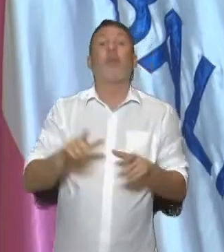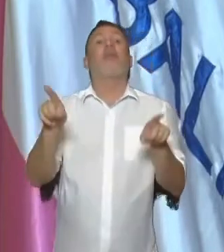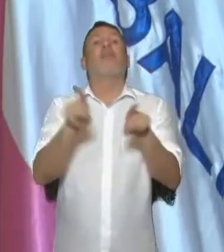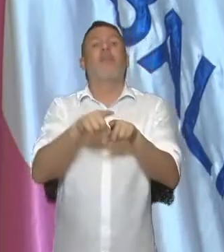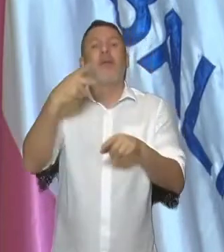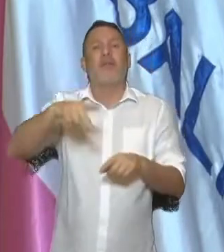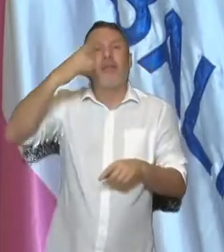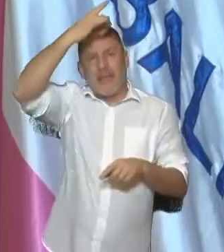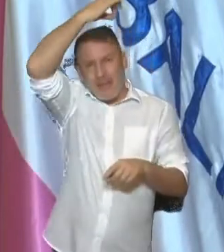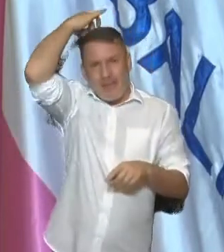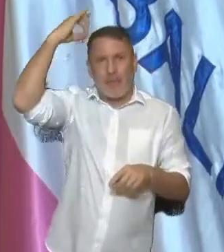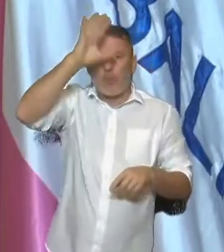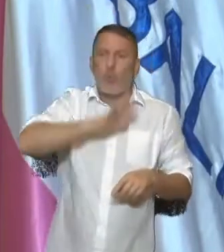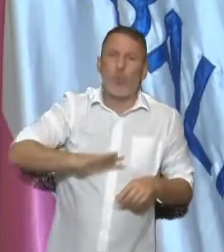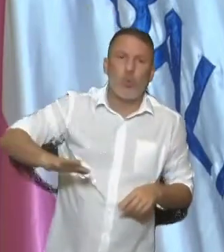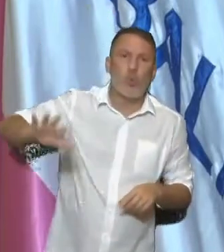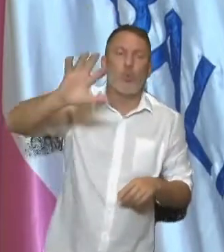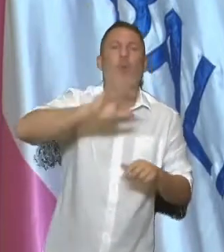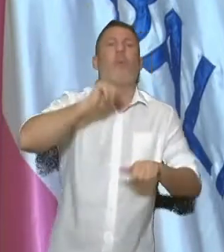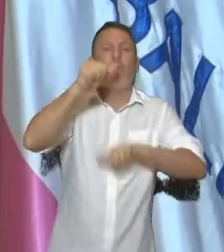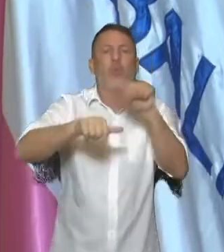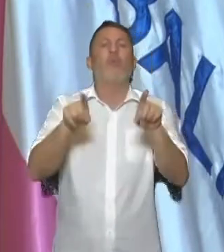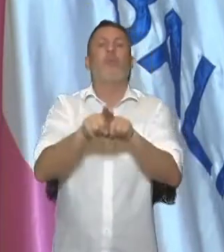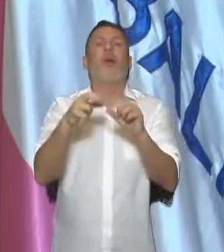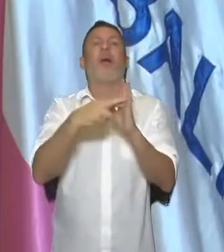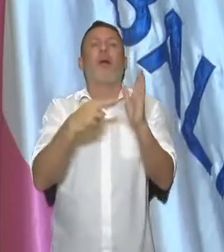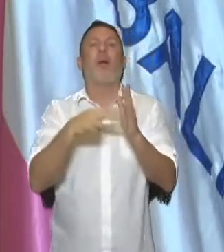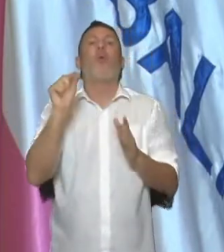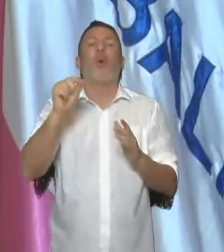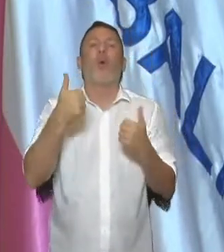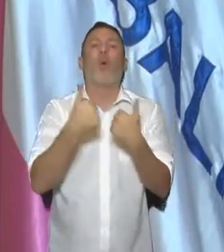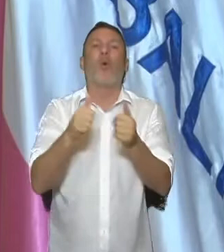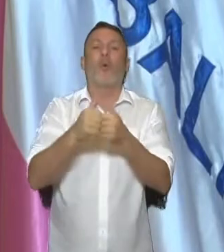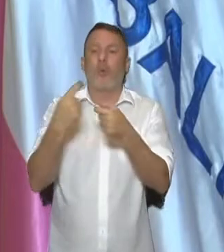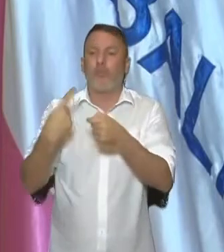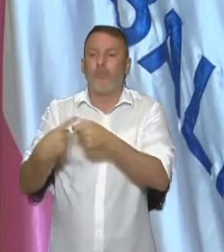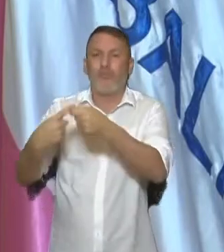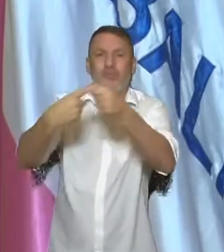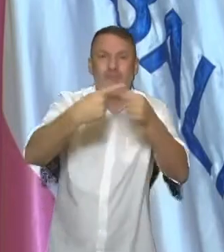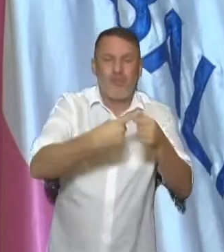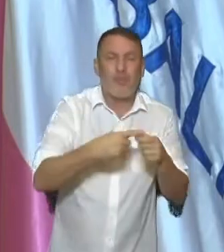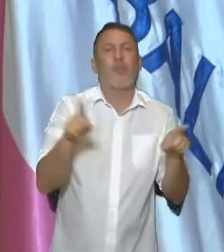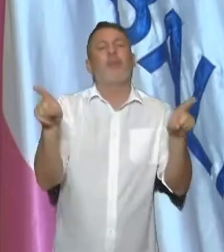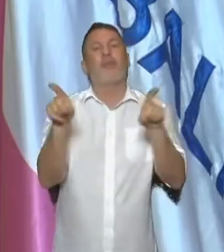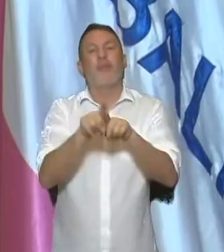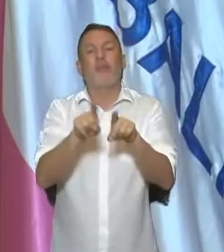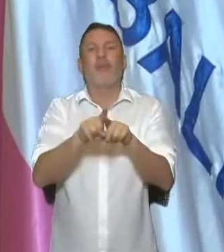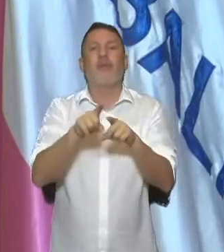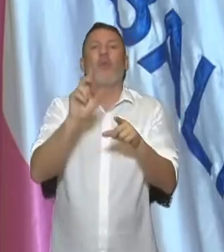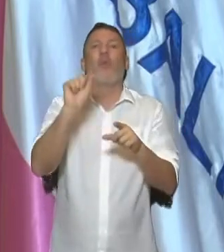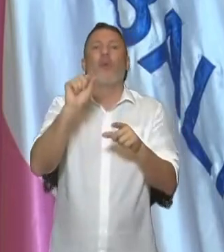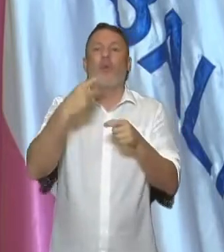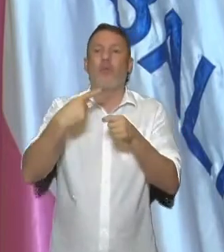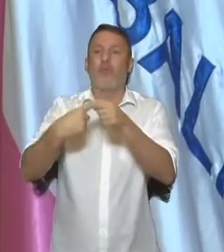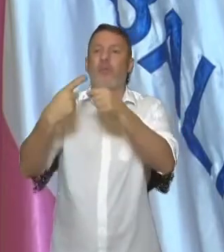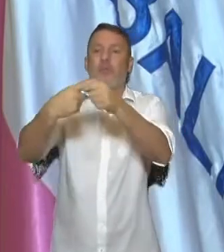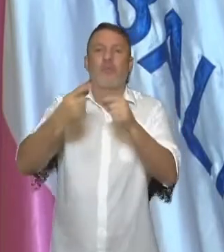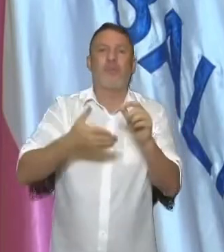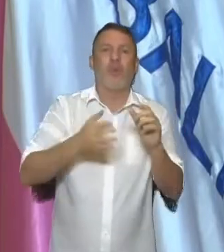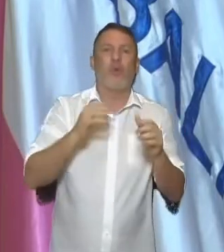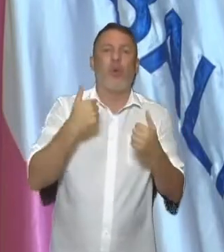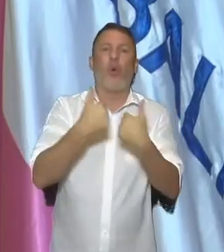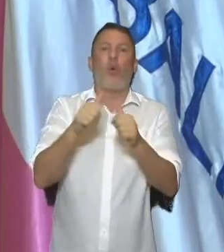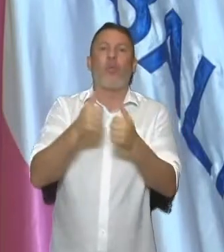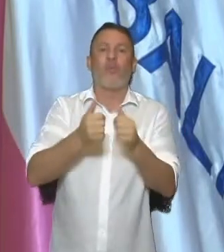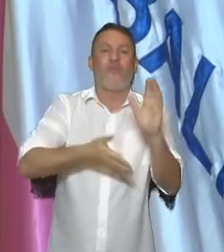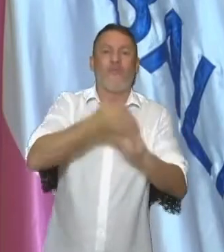é o transporte rodoviário, intermunicipal e interestadual. Estamos autorizando a voltar, estamos autorizando o retorno da ocupação de 100